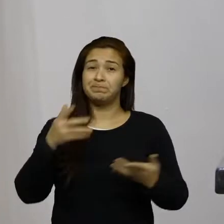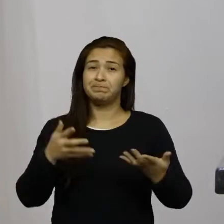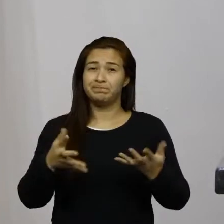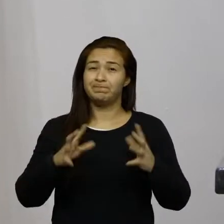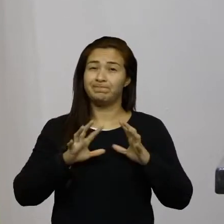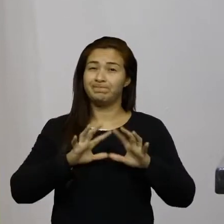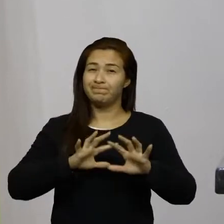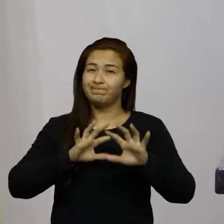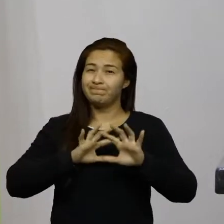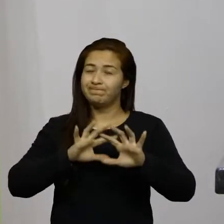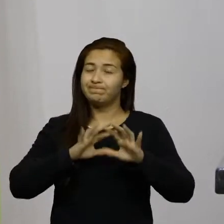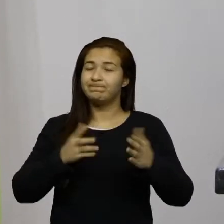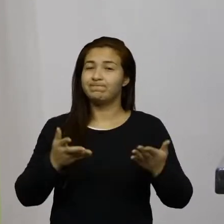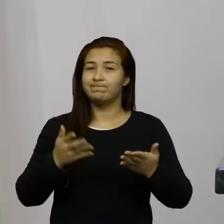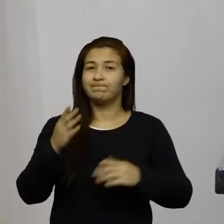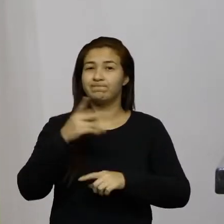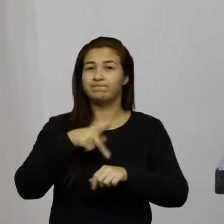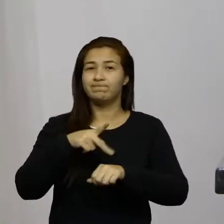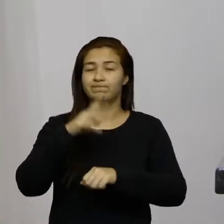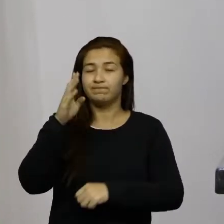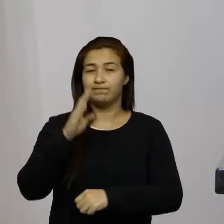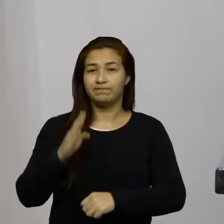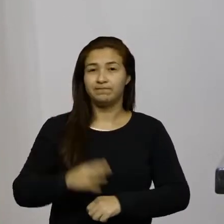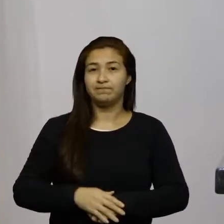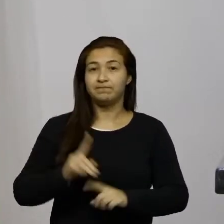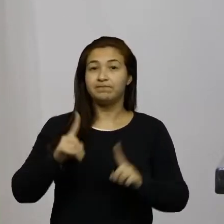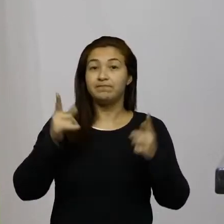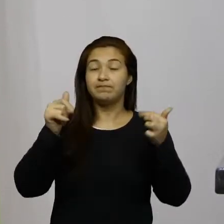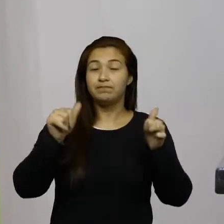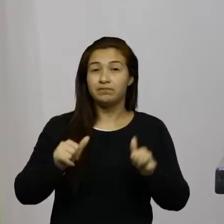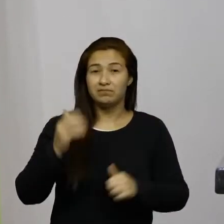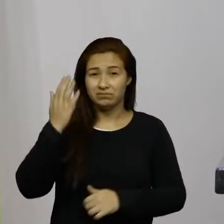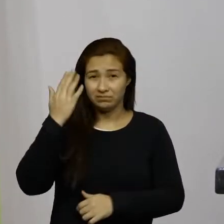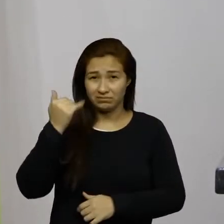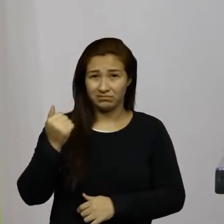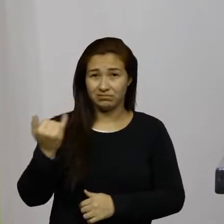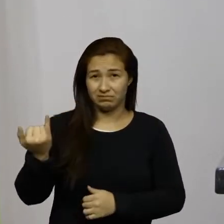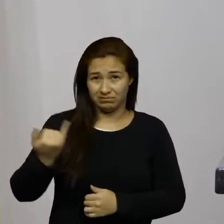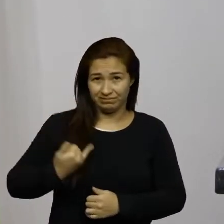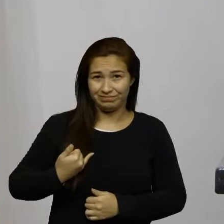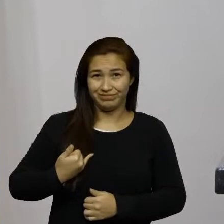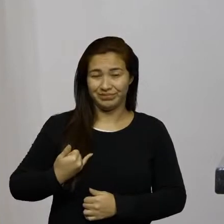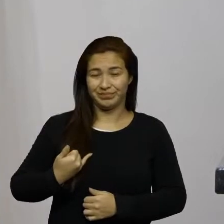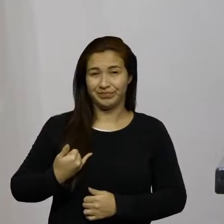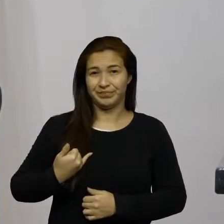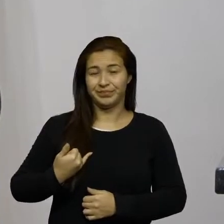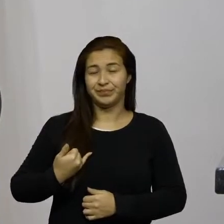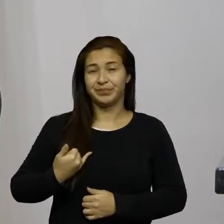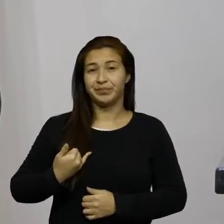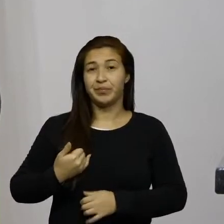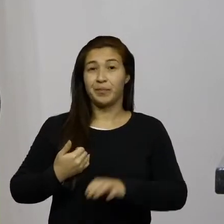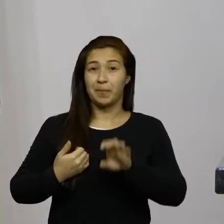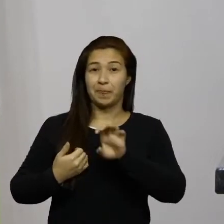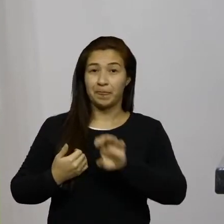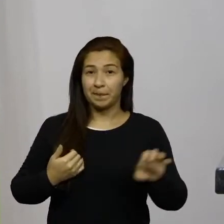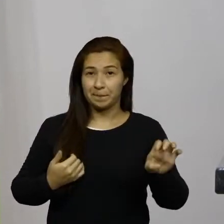muito grande e o pior de tudo sabe o eu ouvi deputado Lima que da esquerda